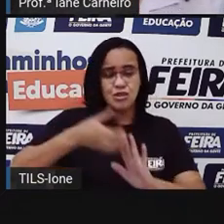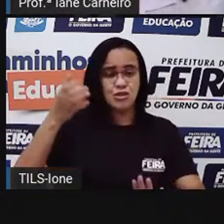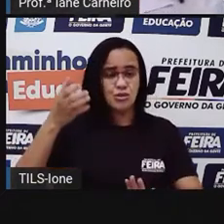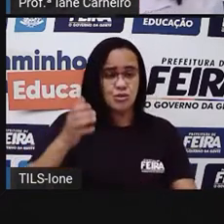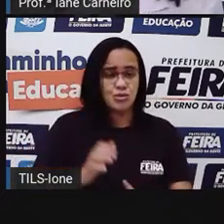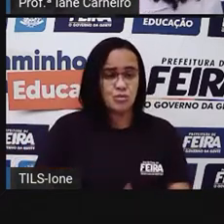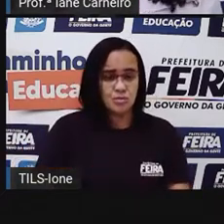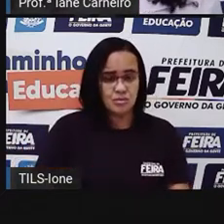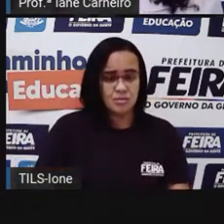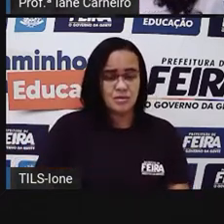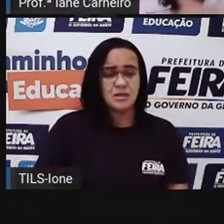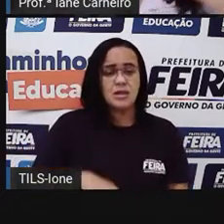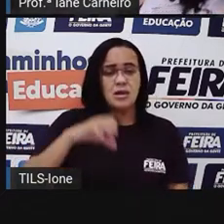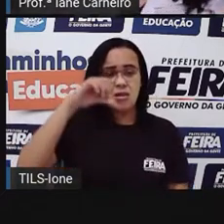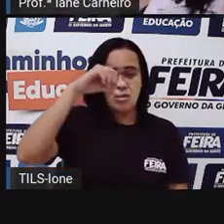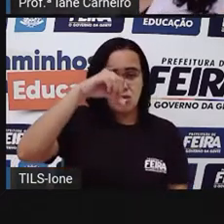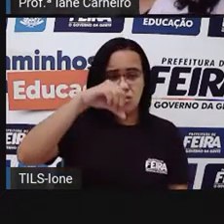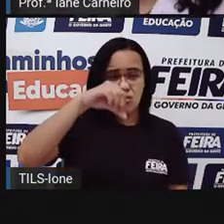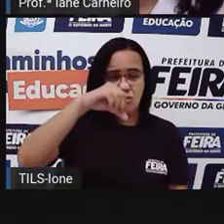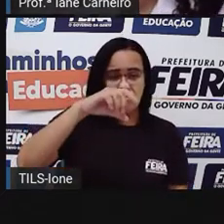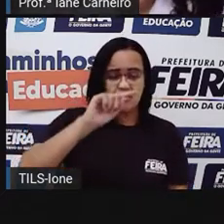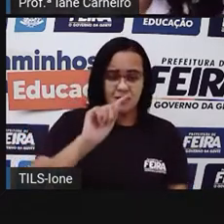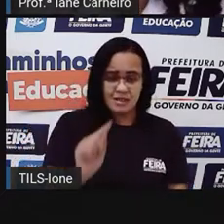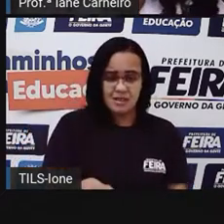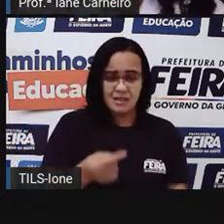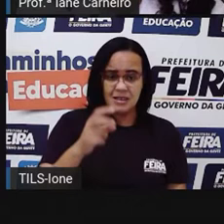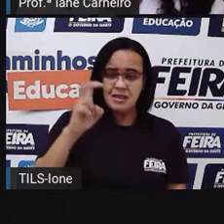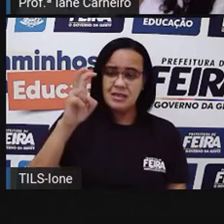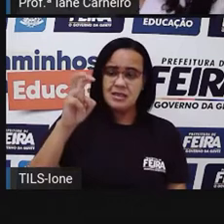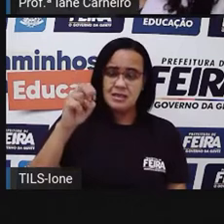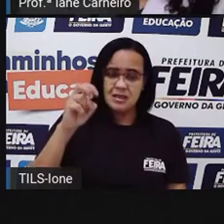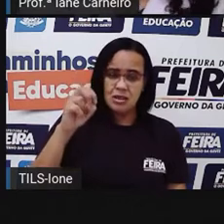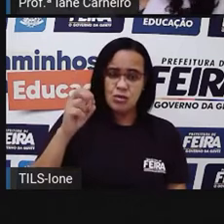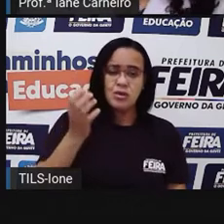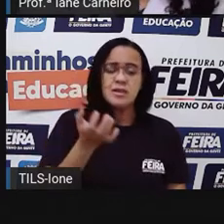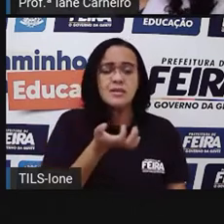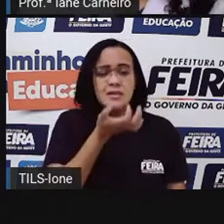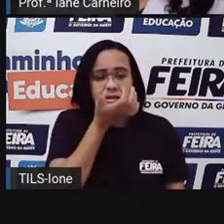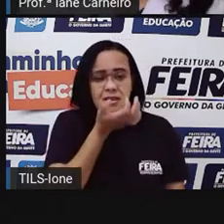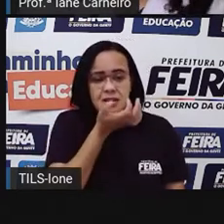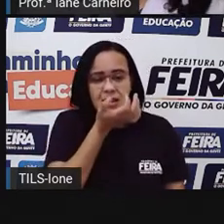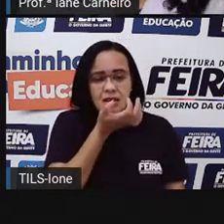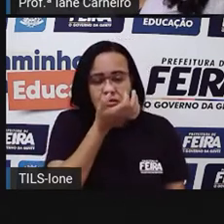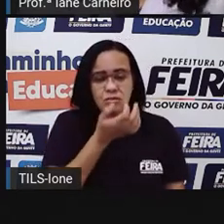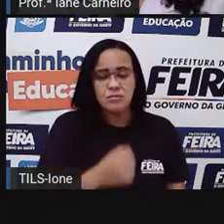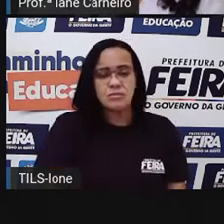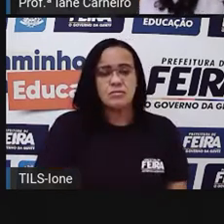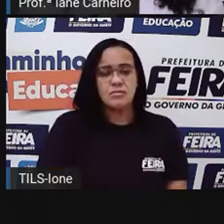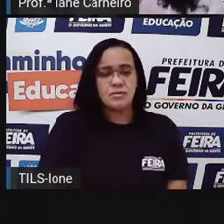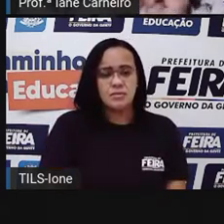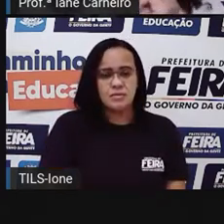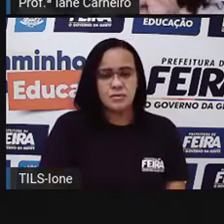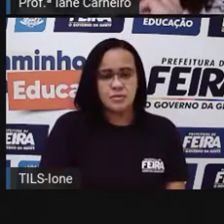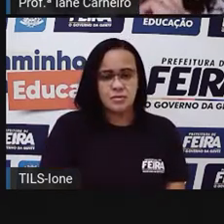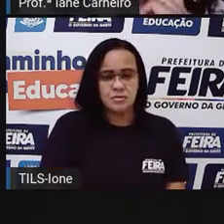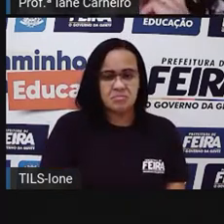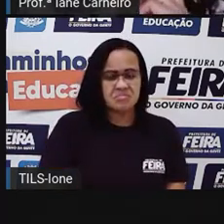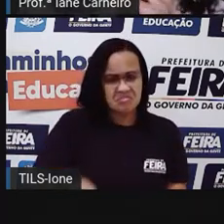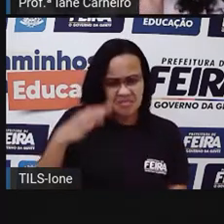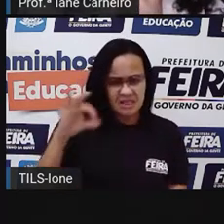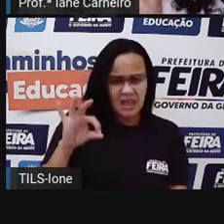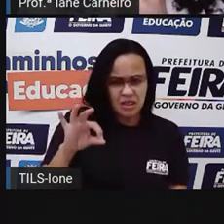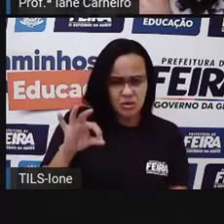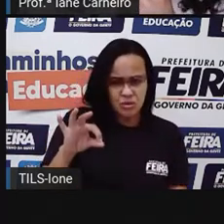ficam R$9,50. Ó, deixa eu botar aqui. Será que está certo, gente?